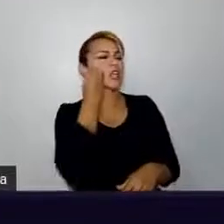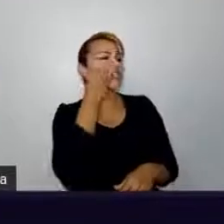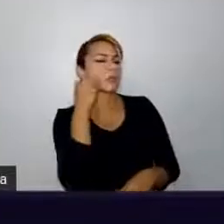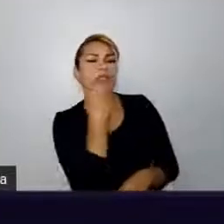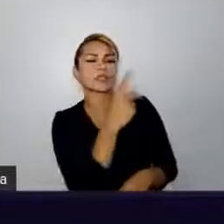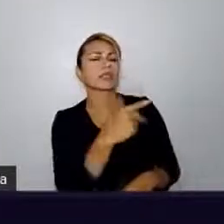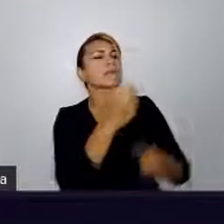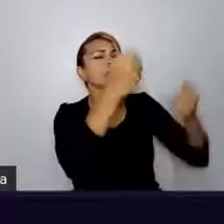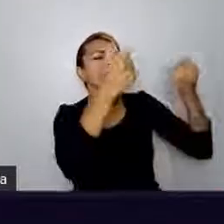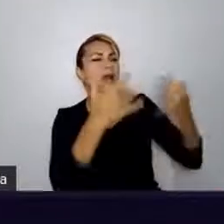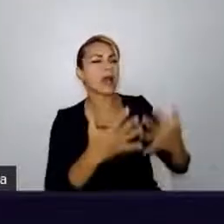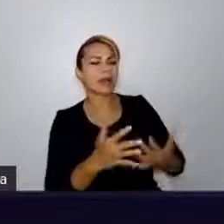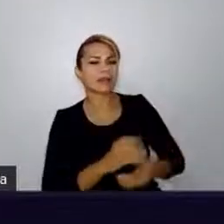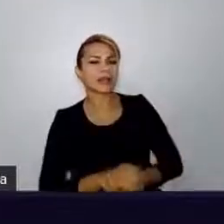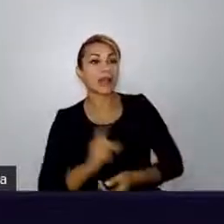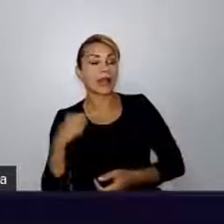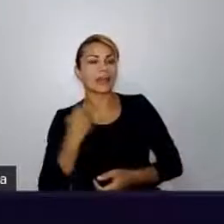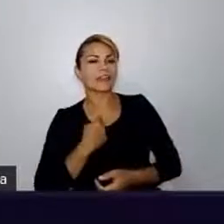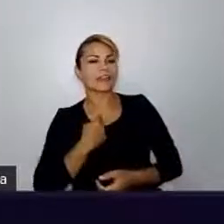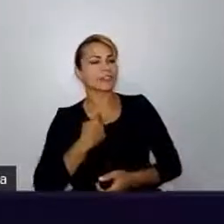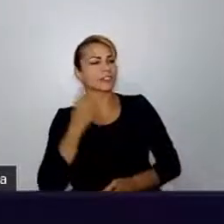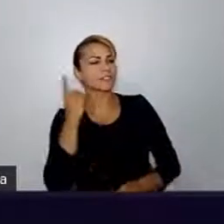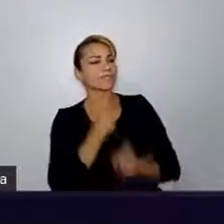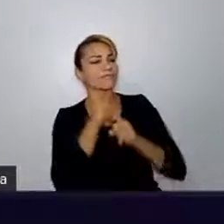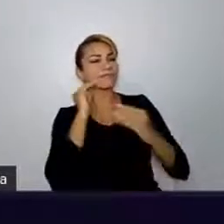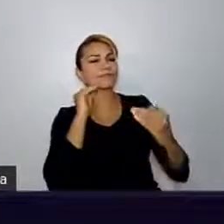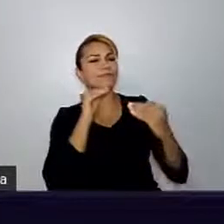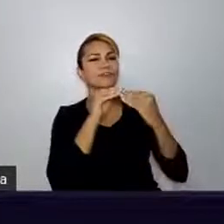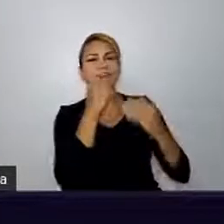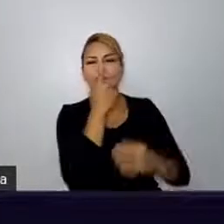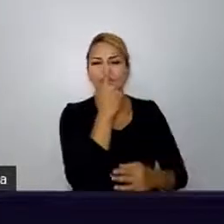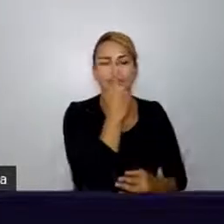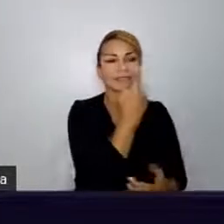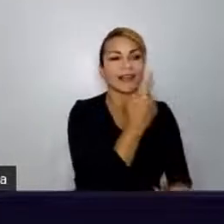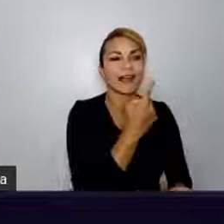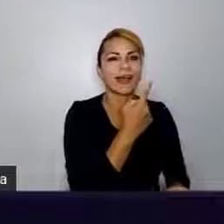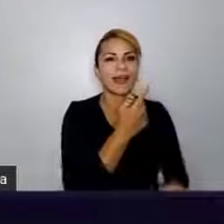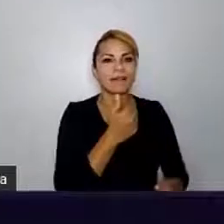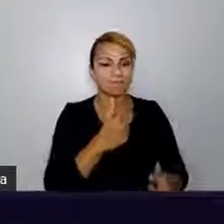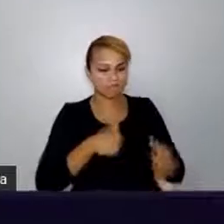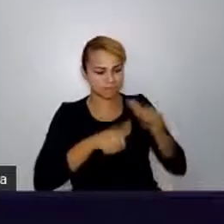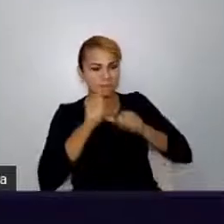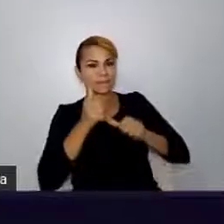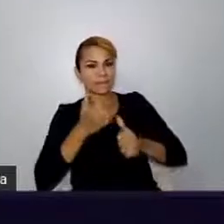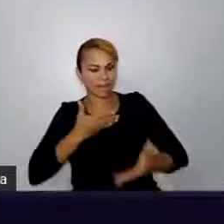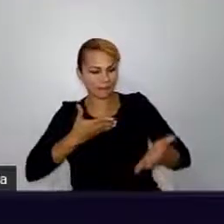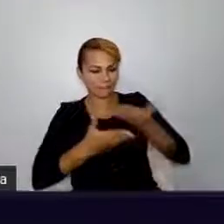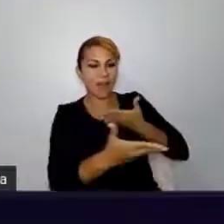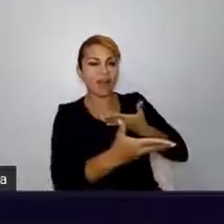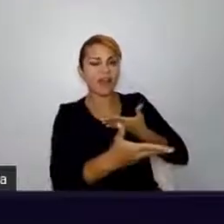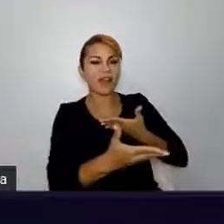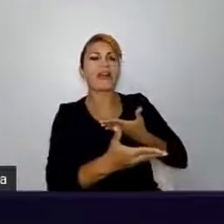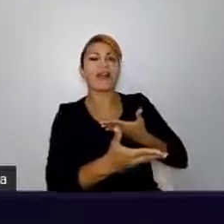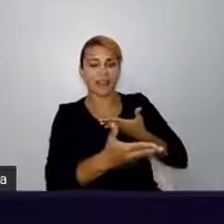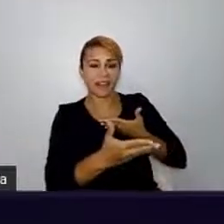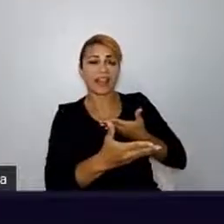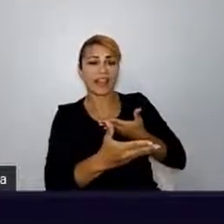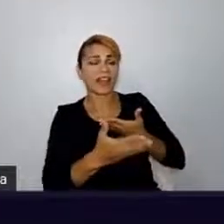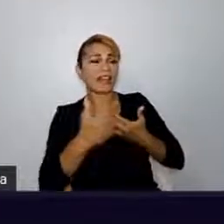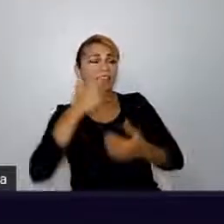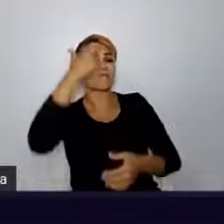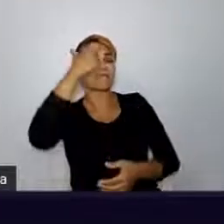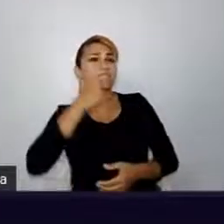a gente se identifica. Mas, na verdade, a gente pode acabar mudando completamente o assunto e não colocar o outro